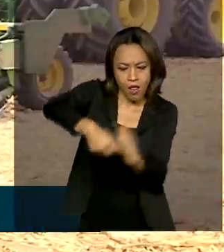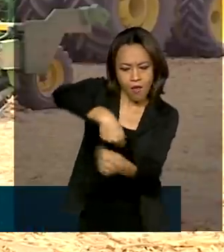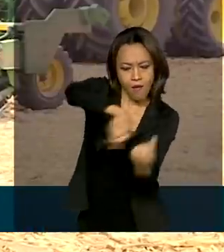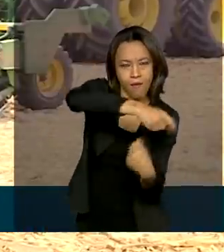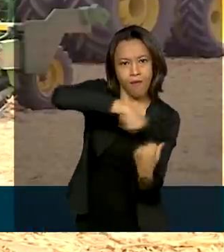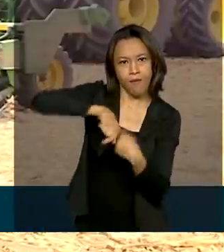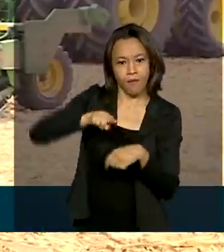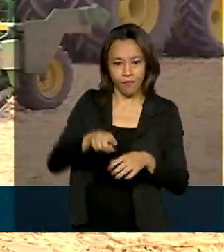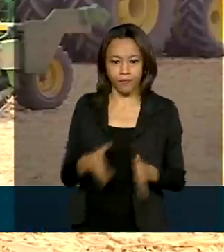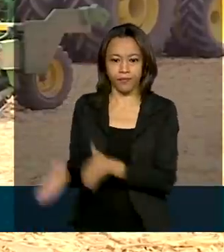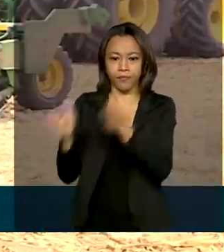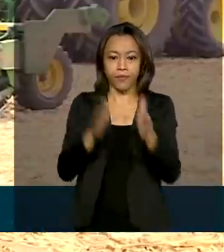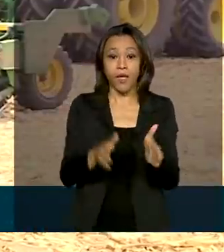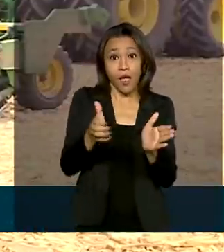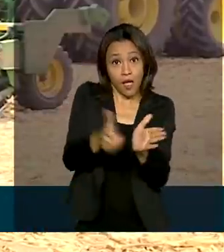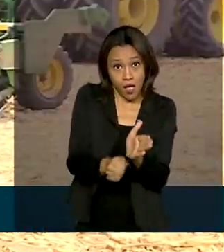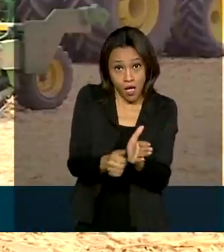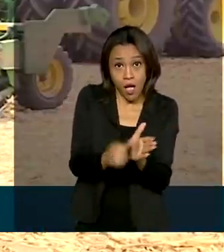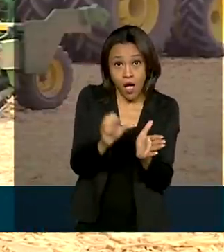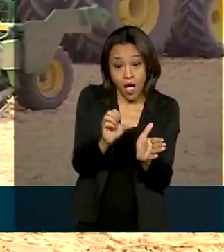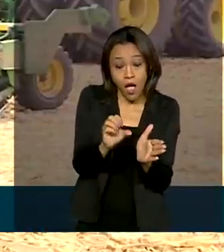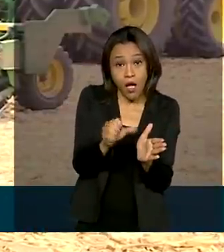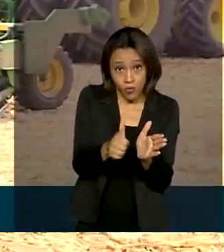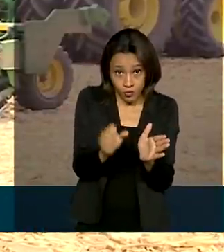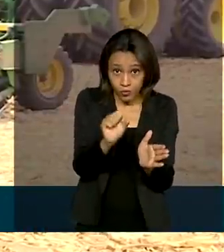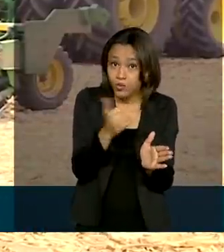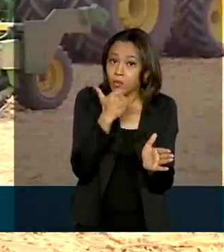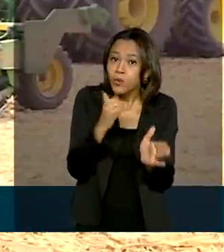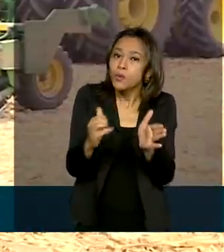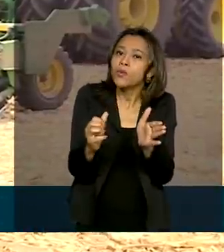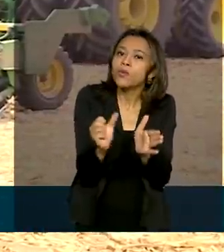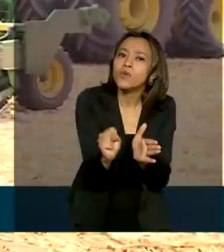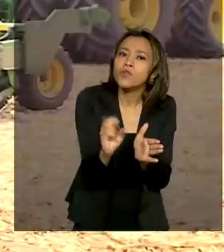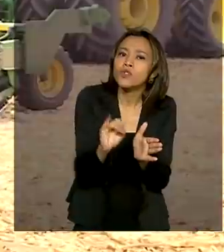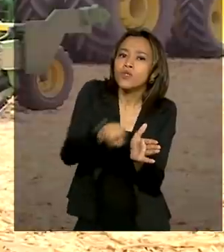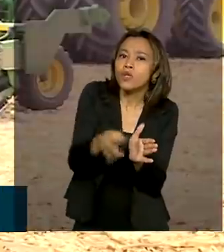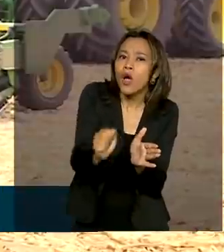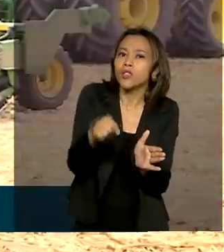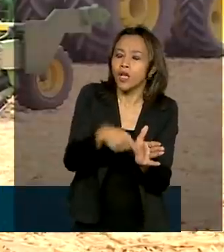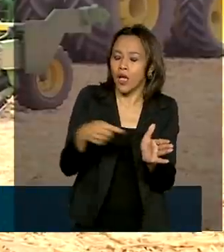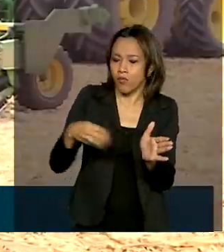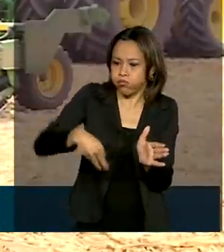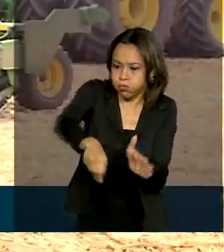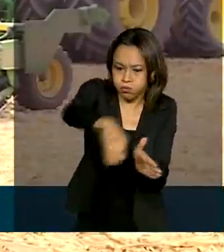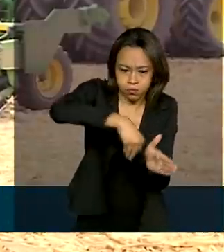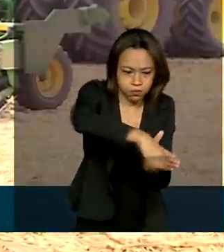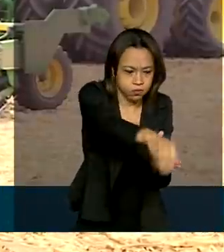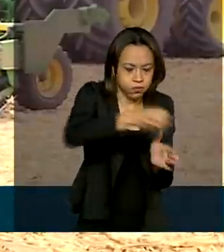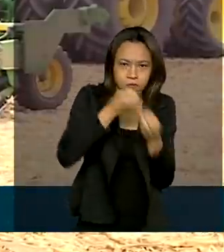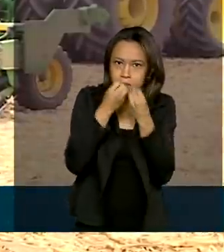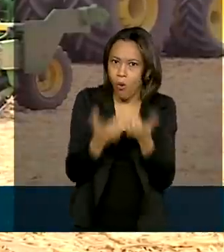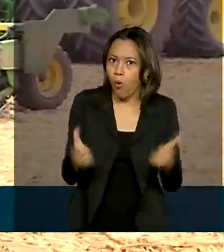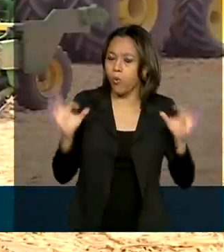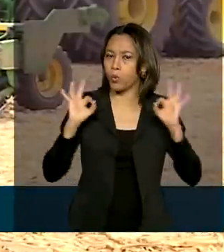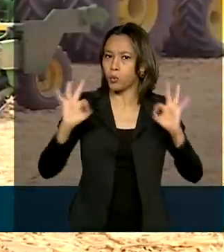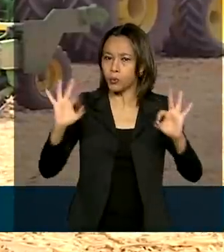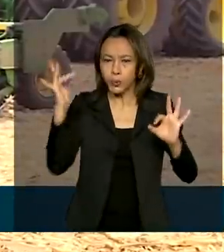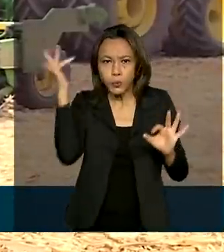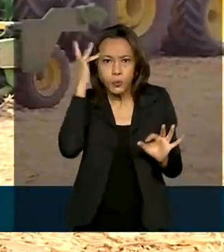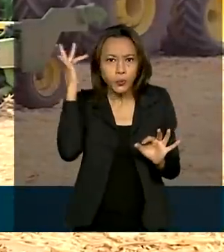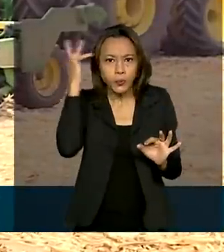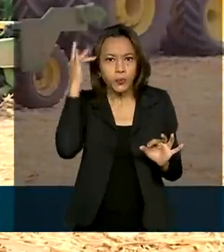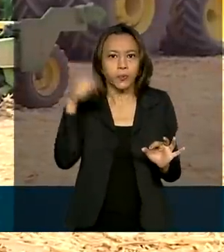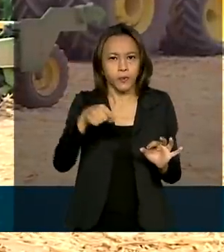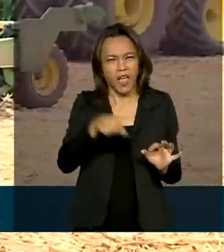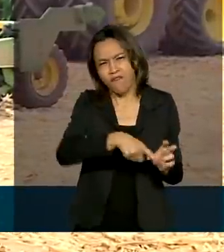plantada aqui, então é uma cultura muito importante, de um valor agregado muito bom. O nosso produto hoje é